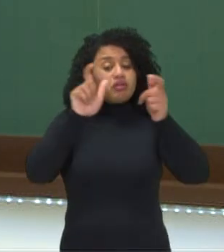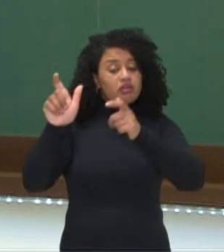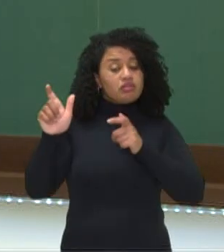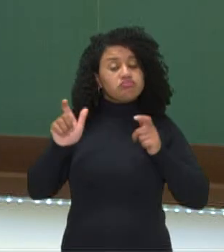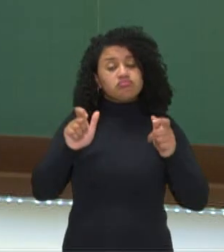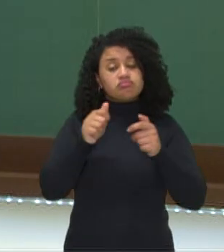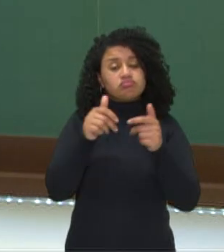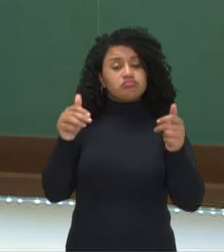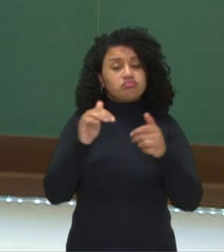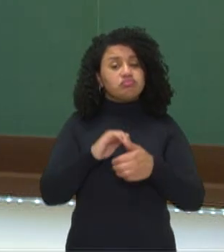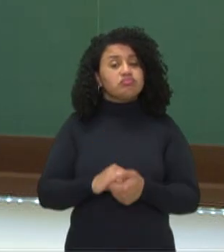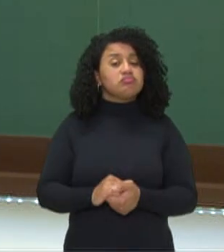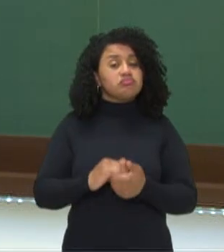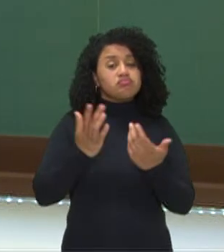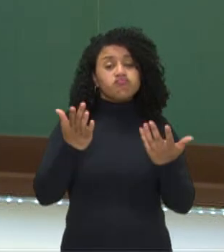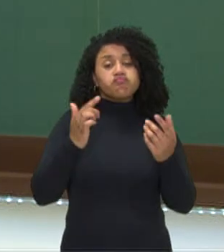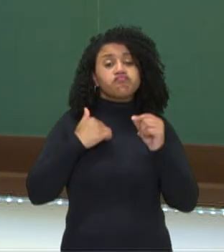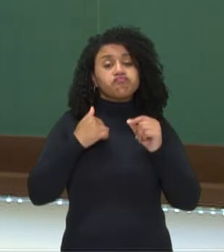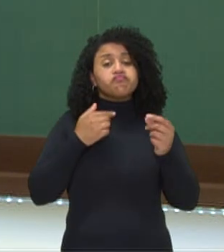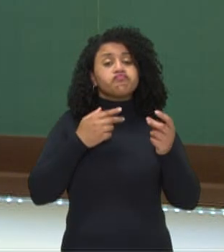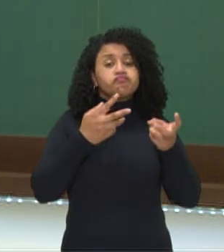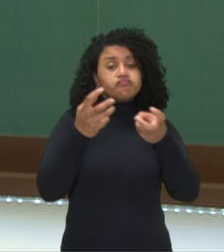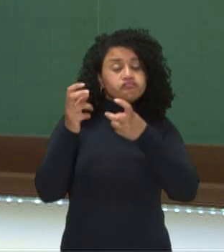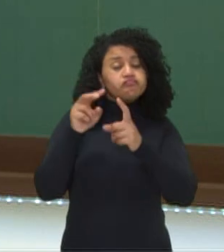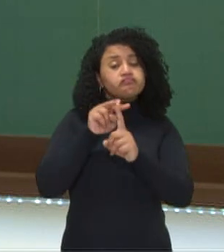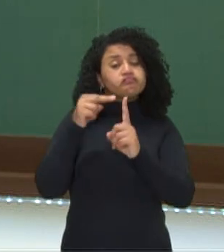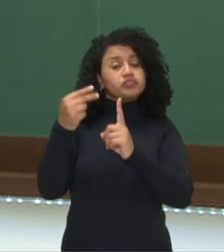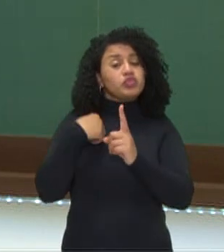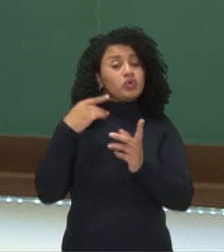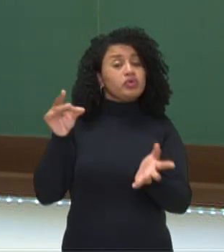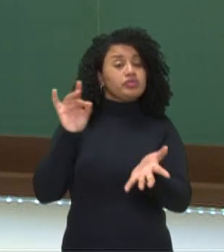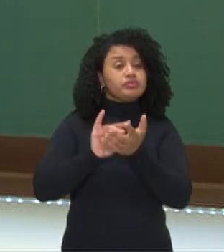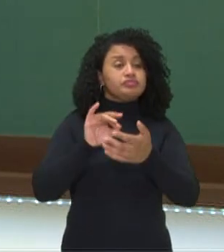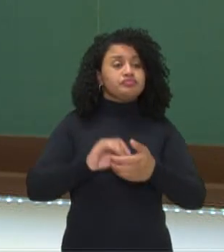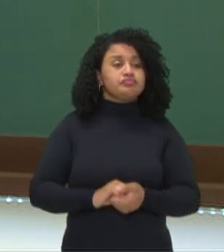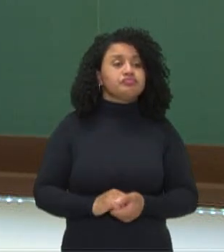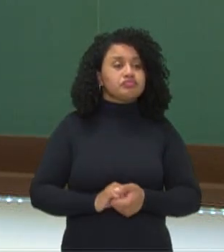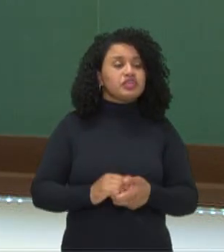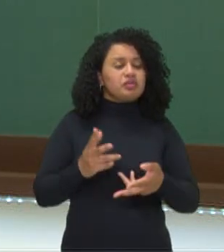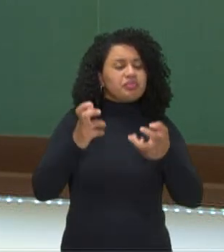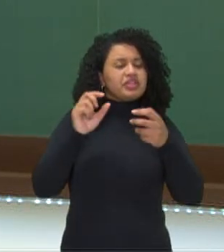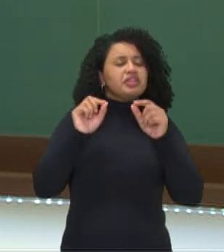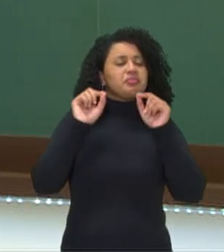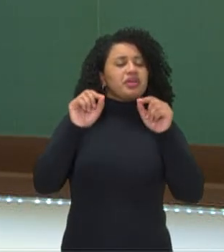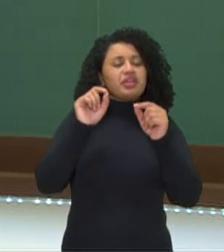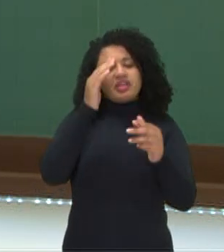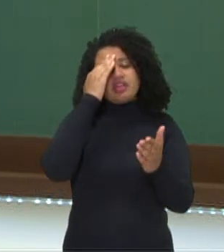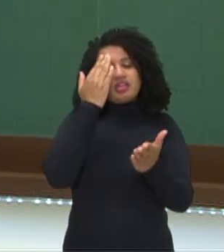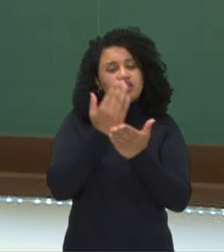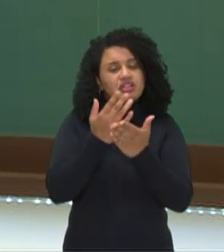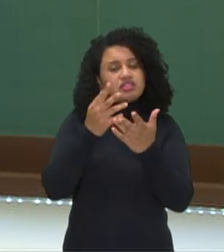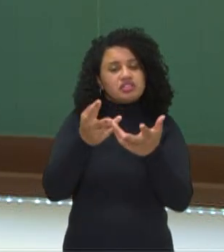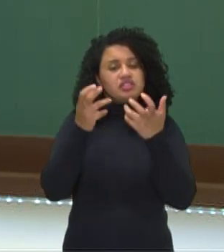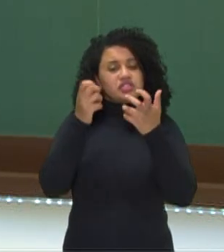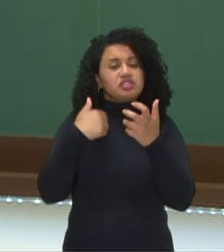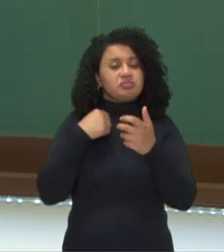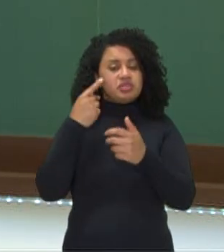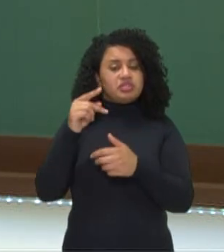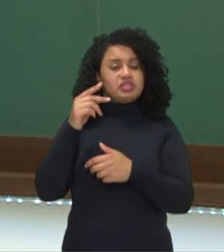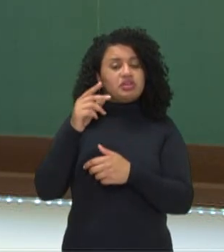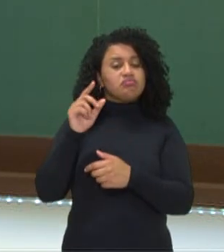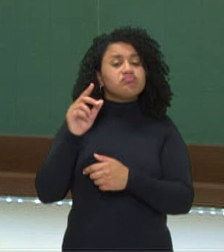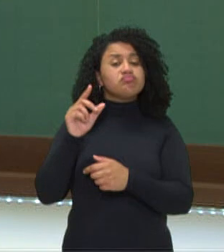próprias coisas. Uma concepção bastante original. E olha quem acredita nessa concepção,